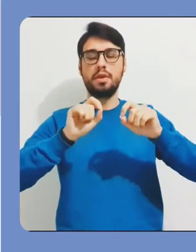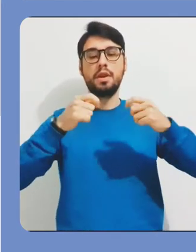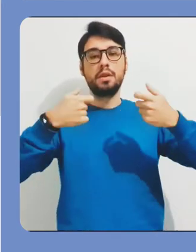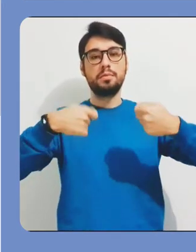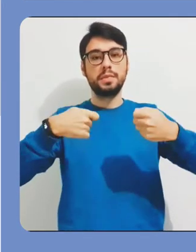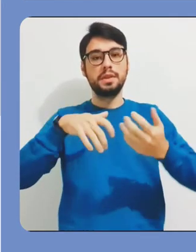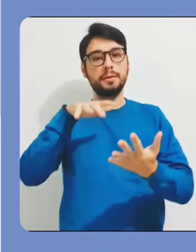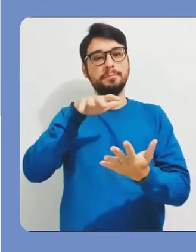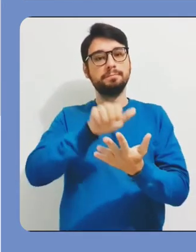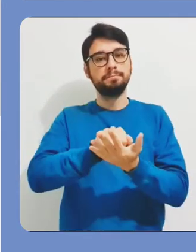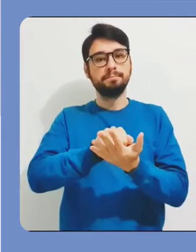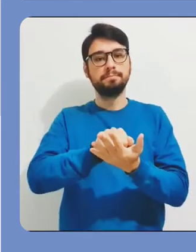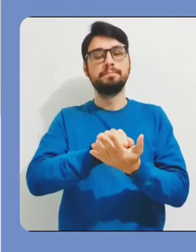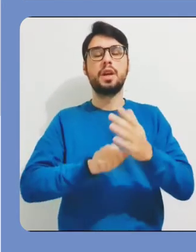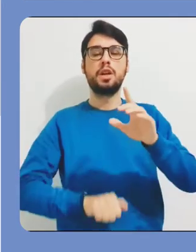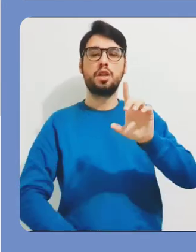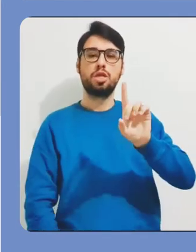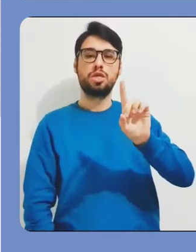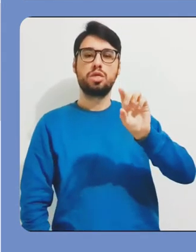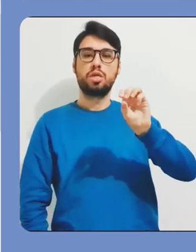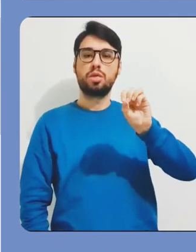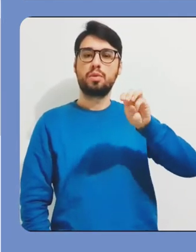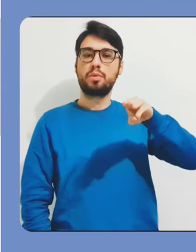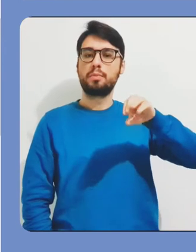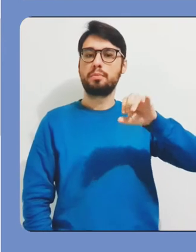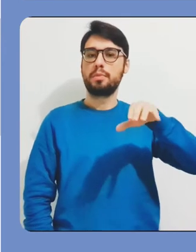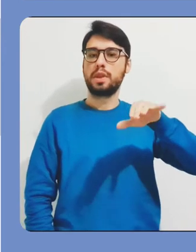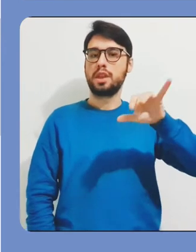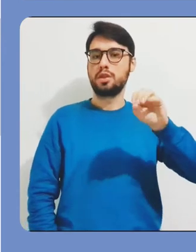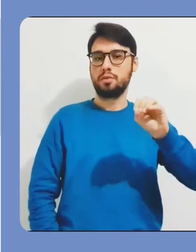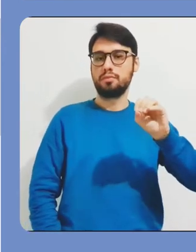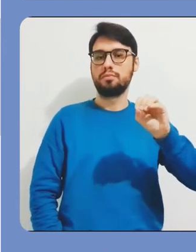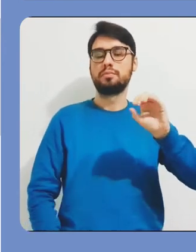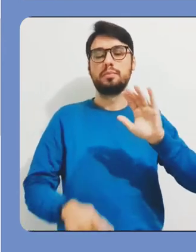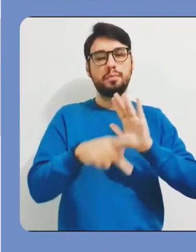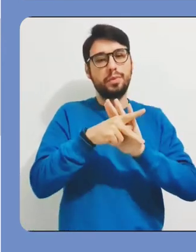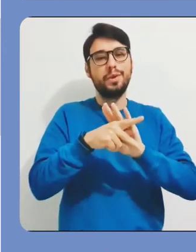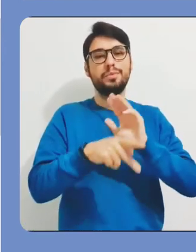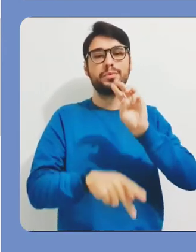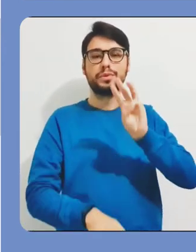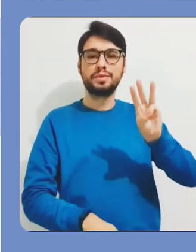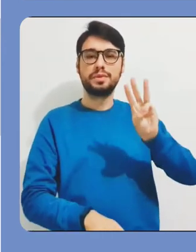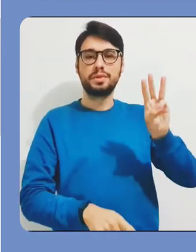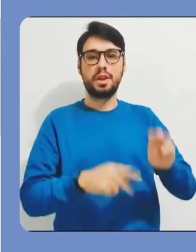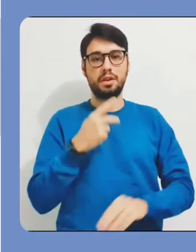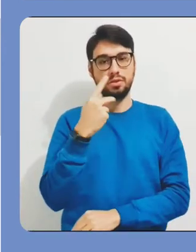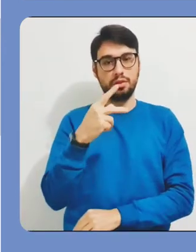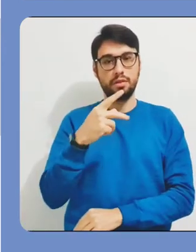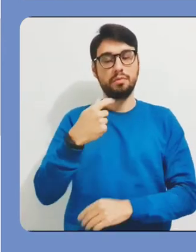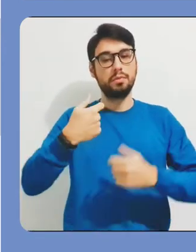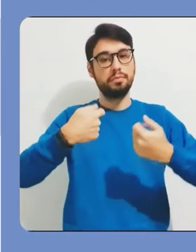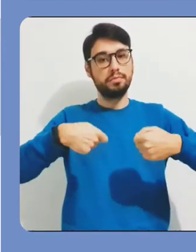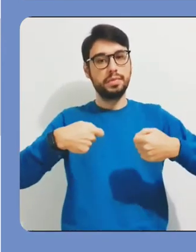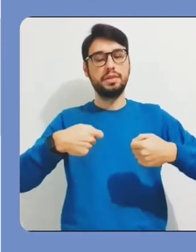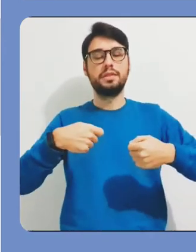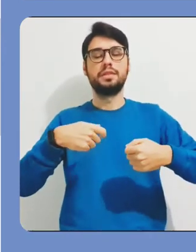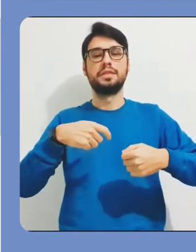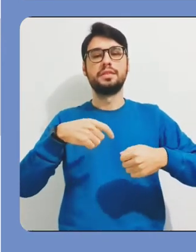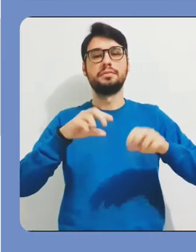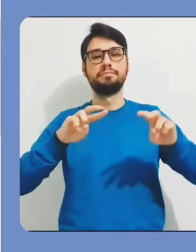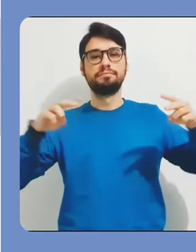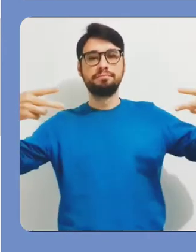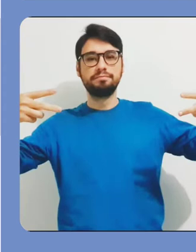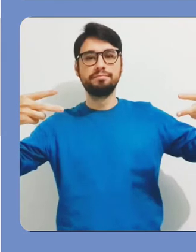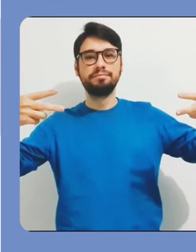A primeira coisa que a gente precisa fazer ao criar uma nova página no sistema é registrar um domínio. Então o domínio do site